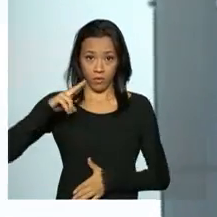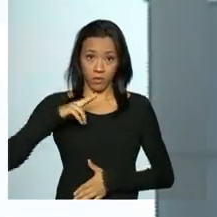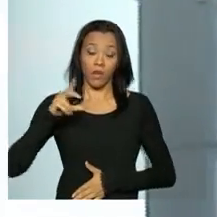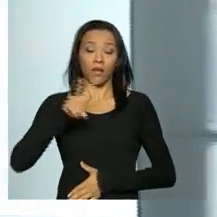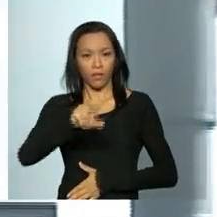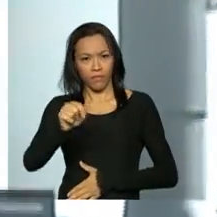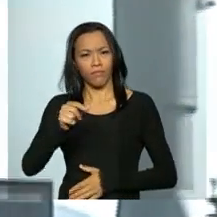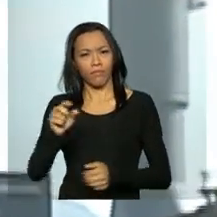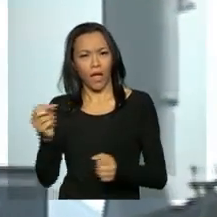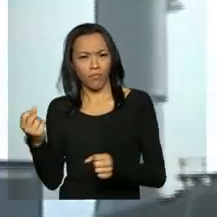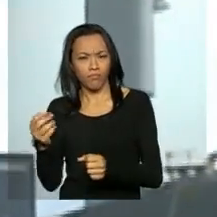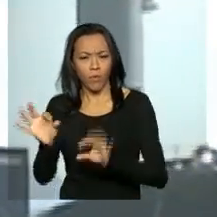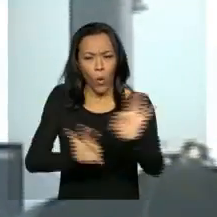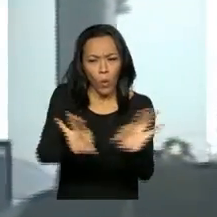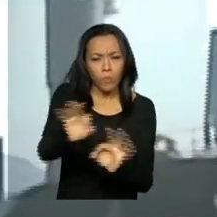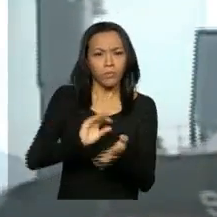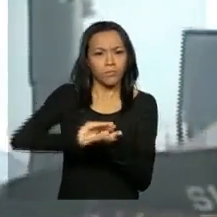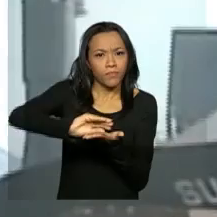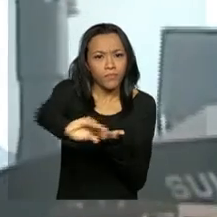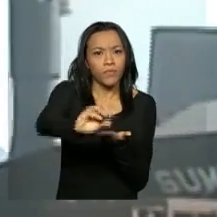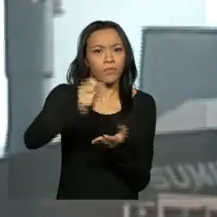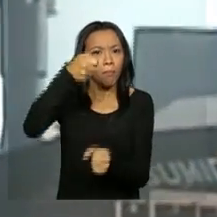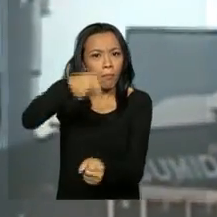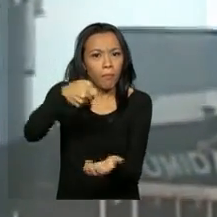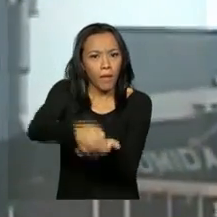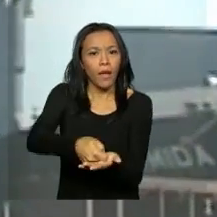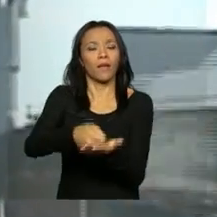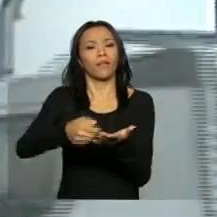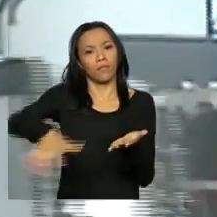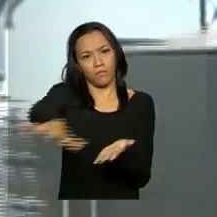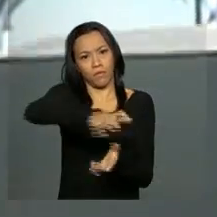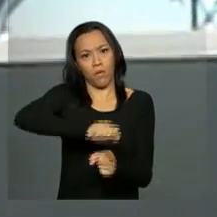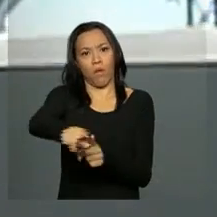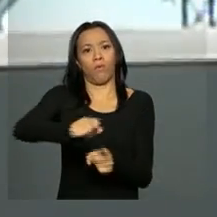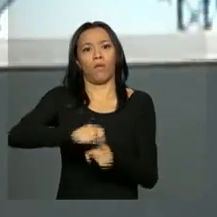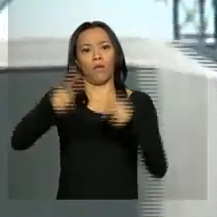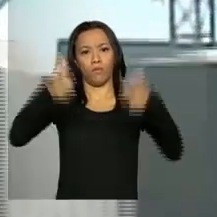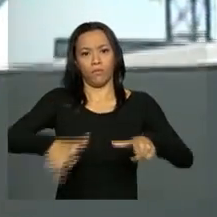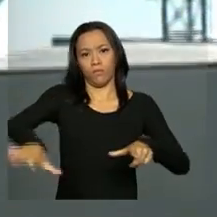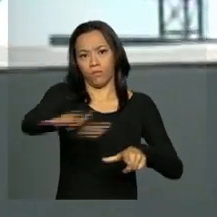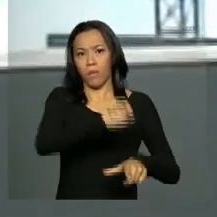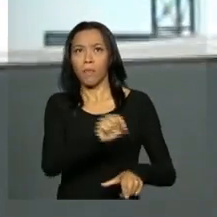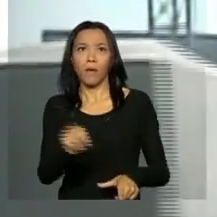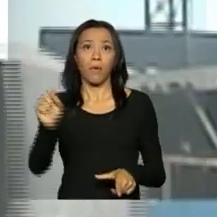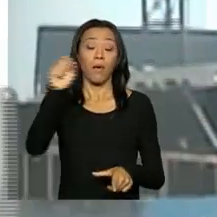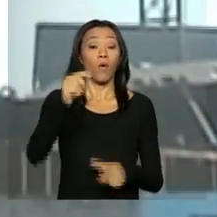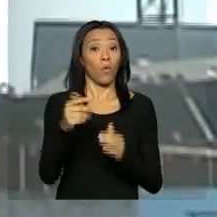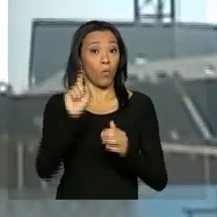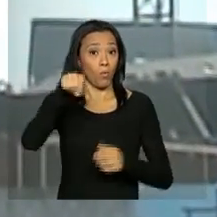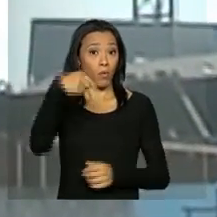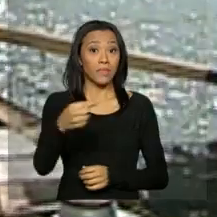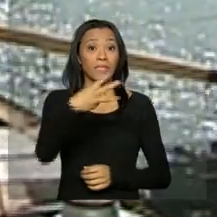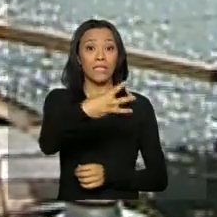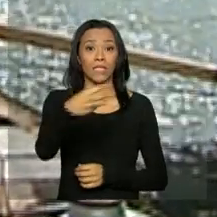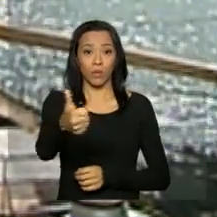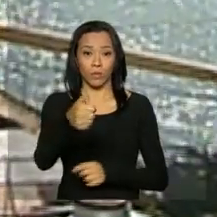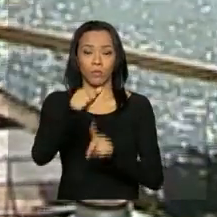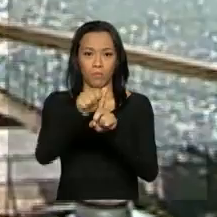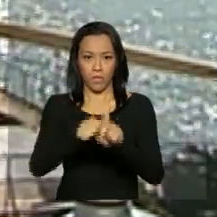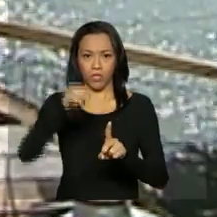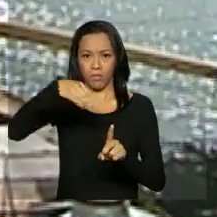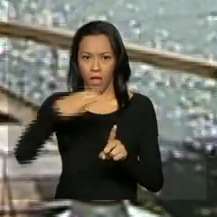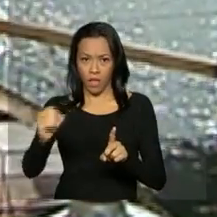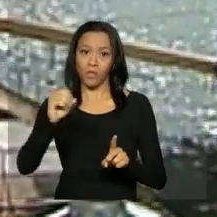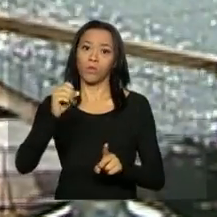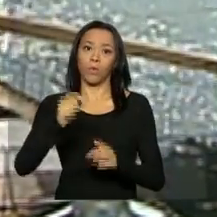realiza investimentos no local e paga pelo uso da área. O próximo leilão acontece no dia 31 de março, quando vão ser